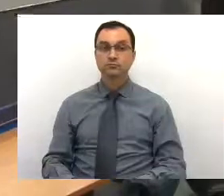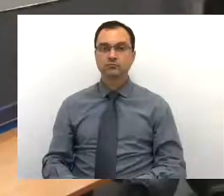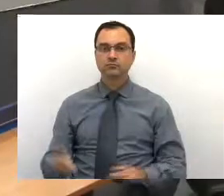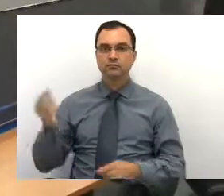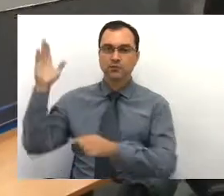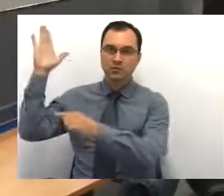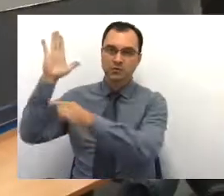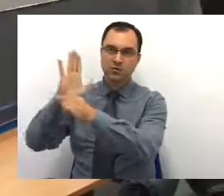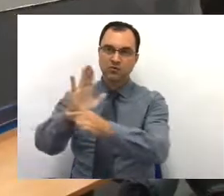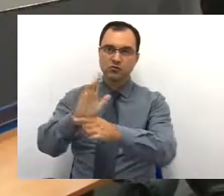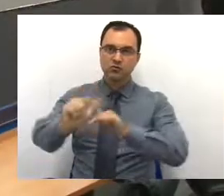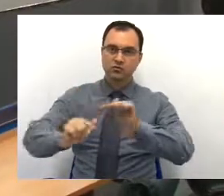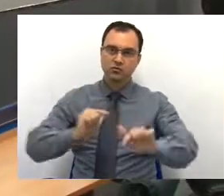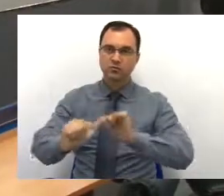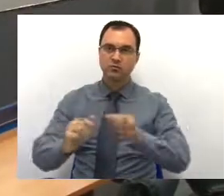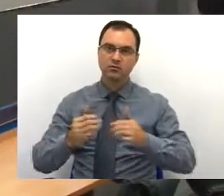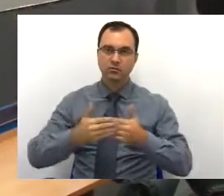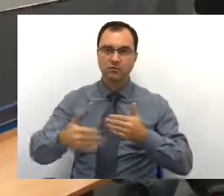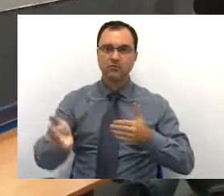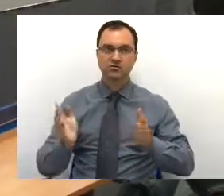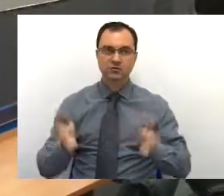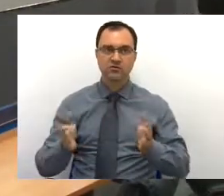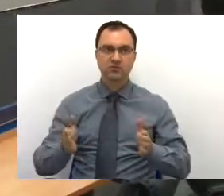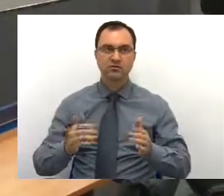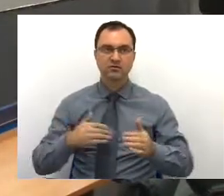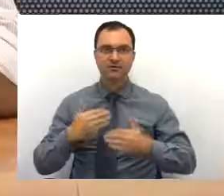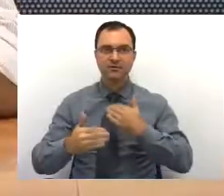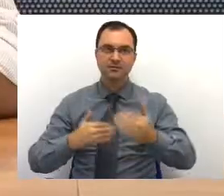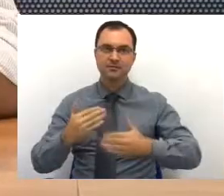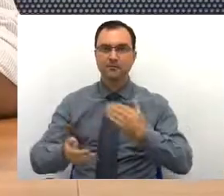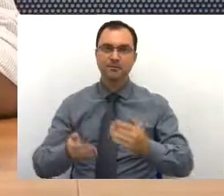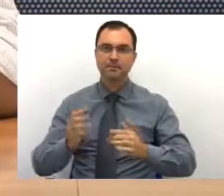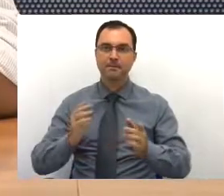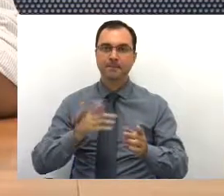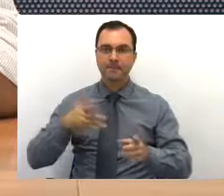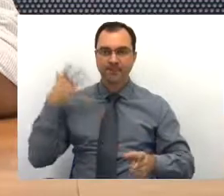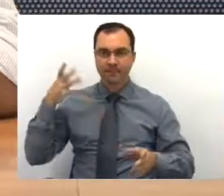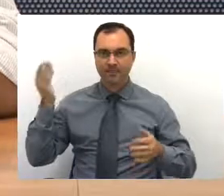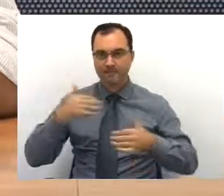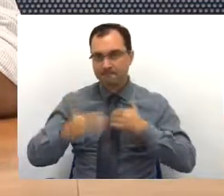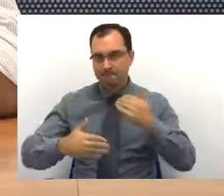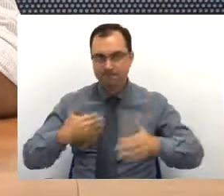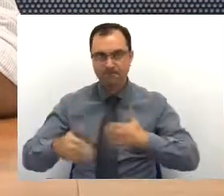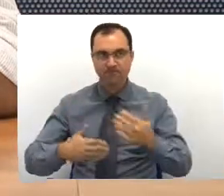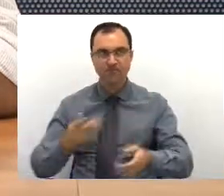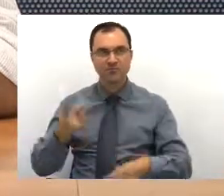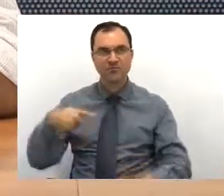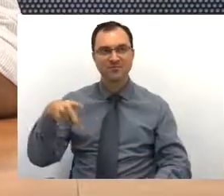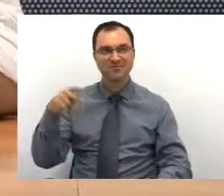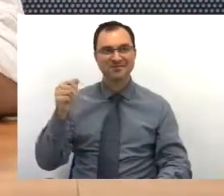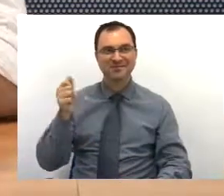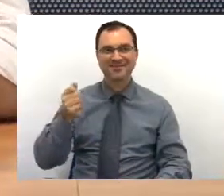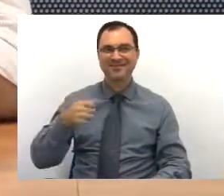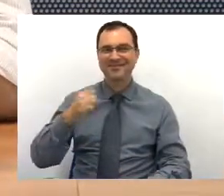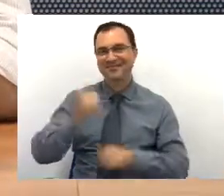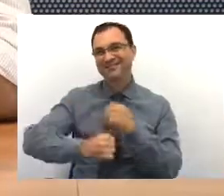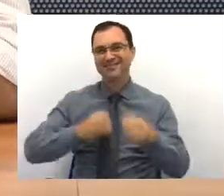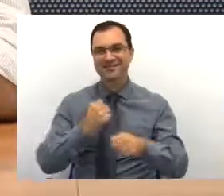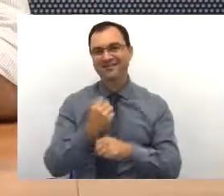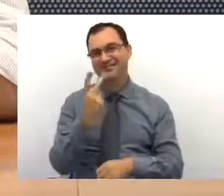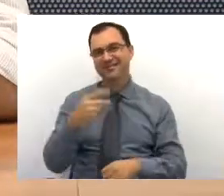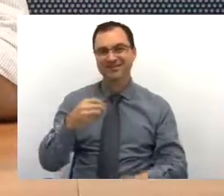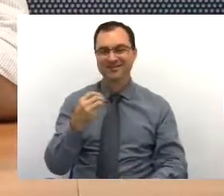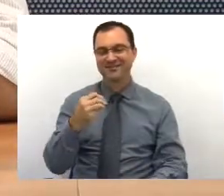Em Deus, iniciamos nossos trabalhos. Daremos prosseguimento com essa audiência pública ao processo de apreciação do Plano Plurianual 2014-2017